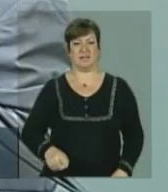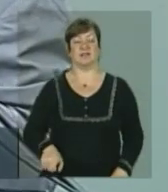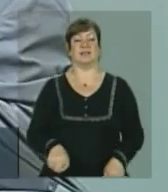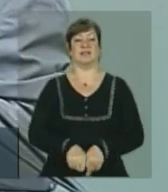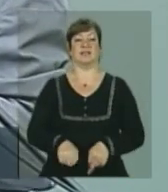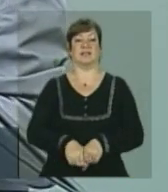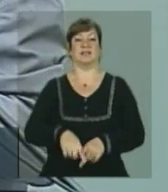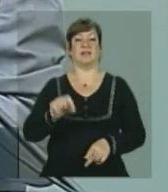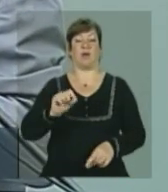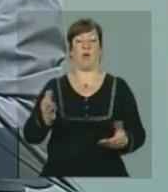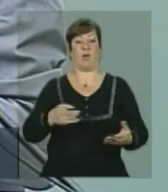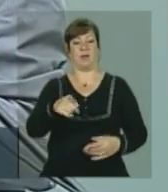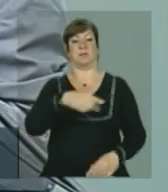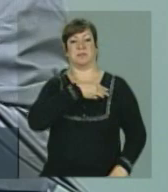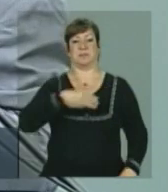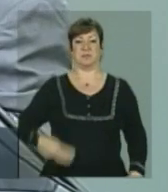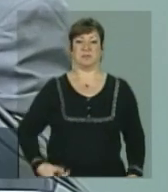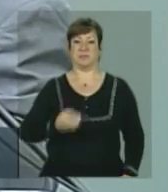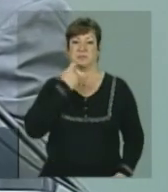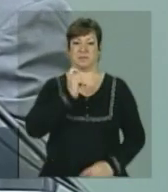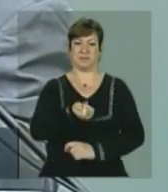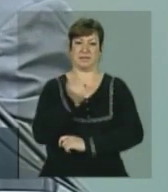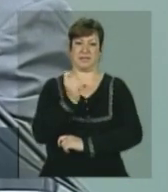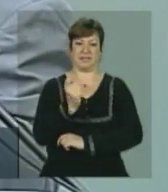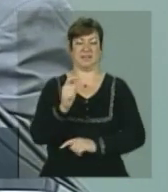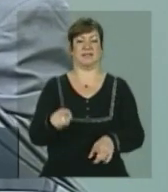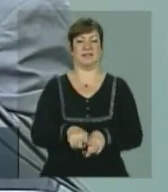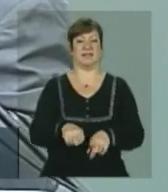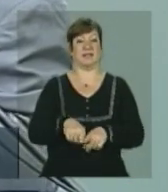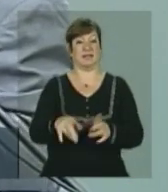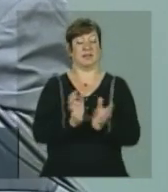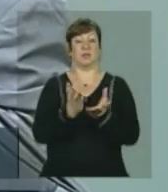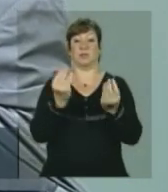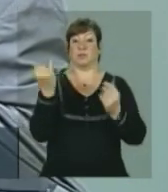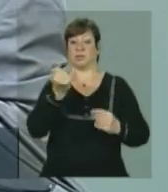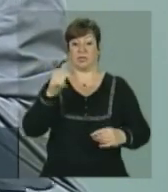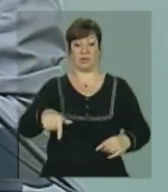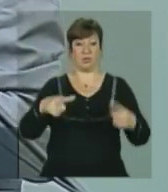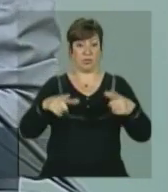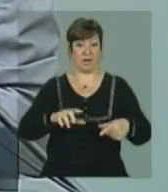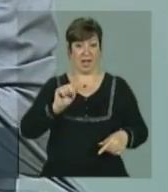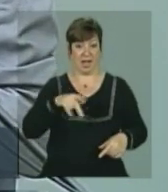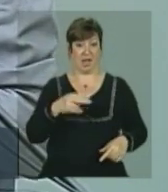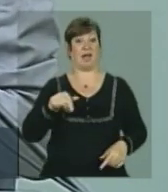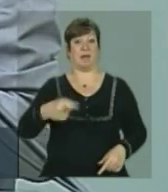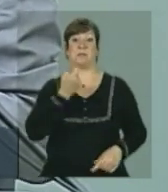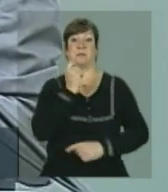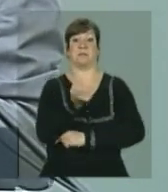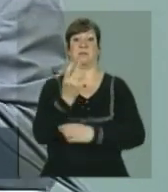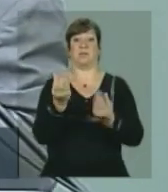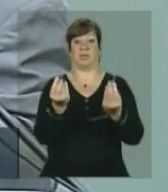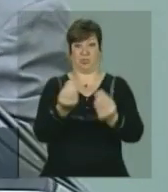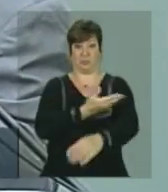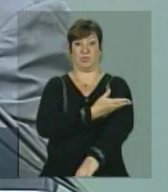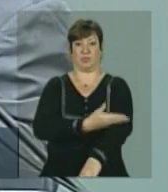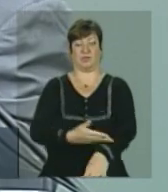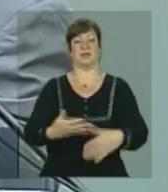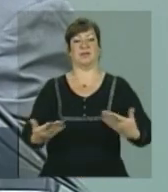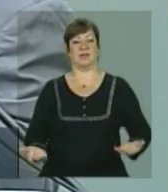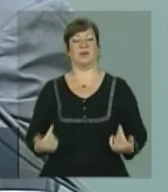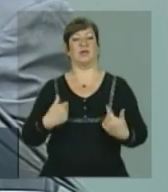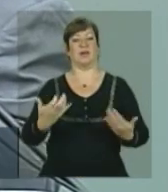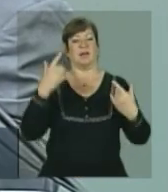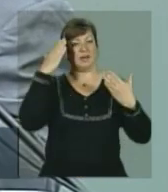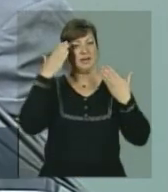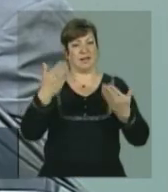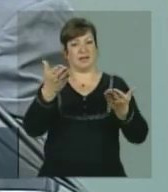hoje é ministro da Pesca, um setor tão importante para a nossa região, que é a Pesca. Quero aqui, ministro,